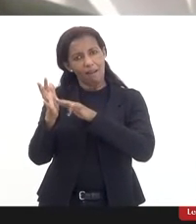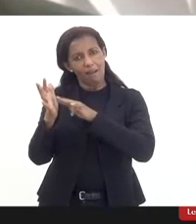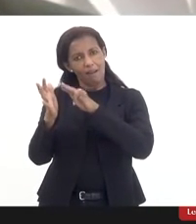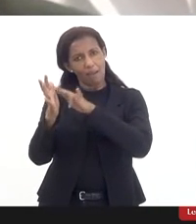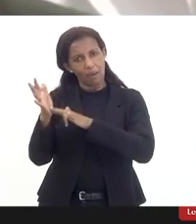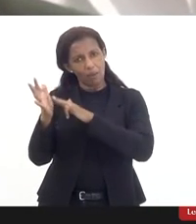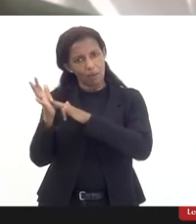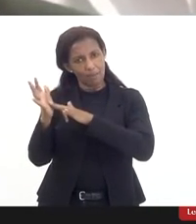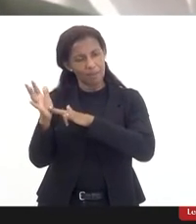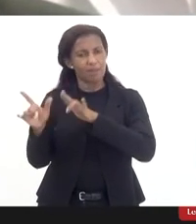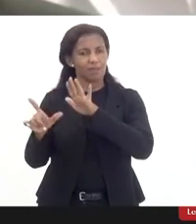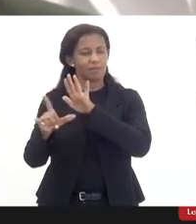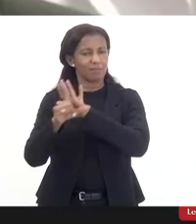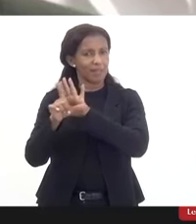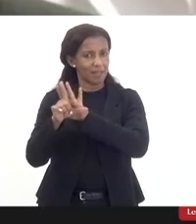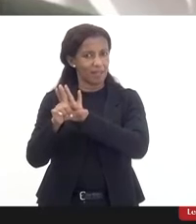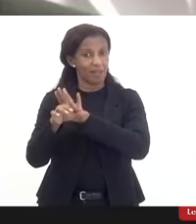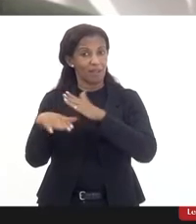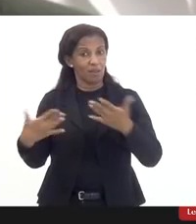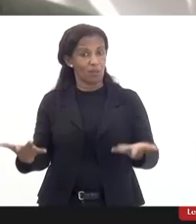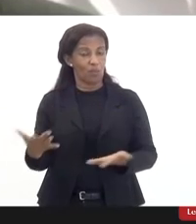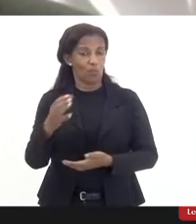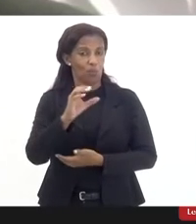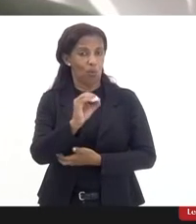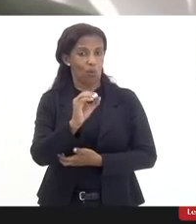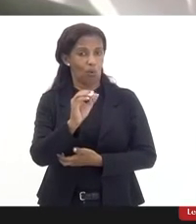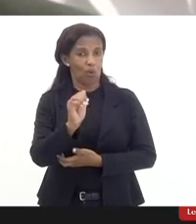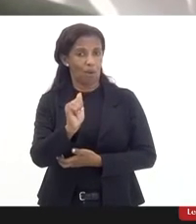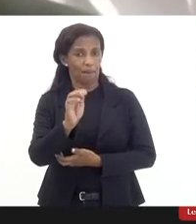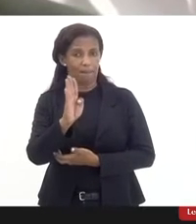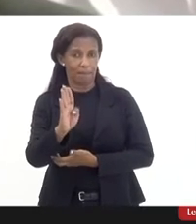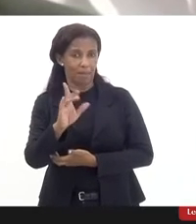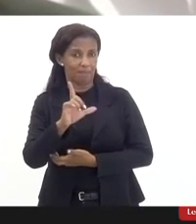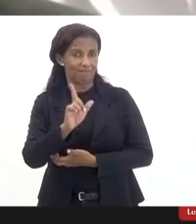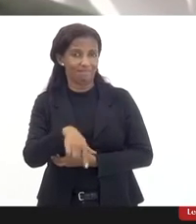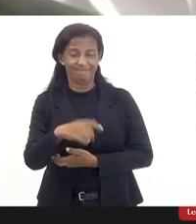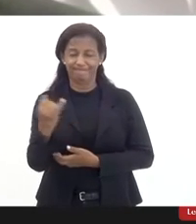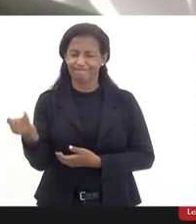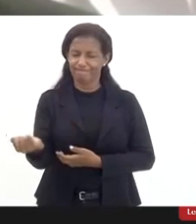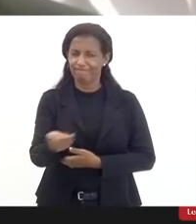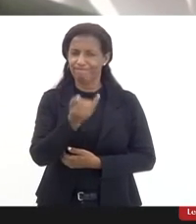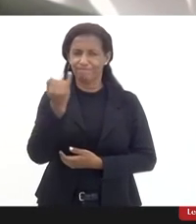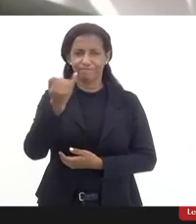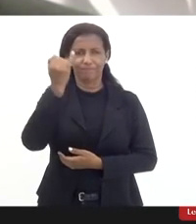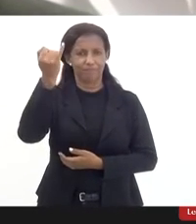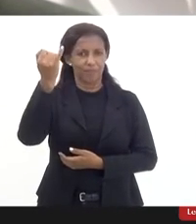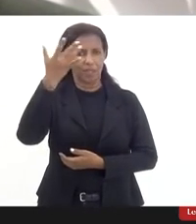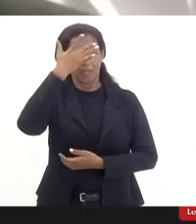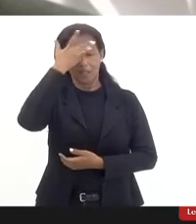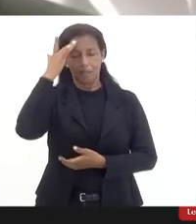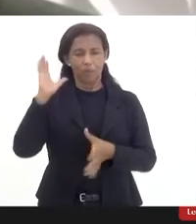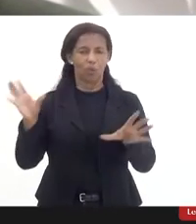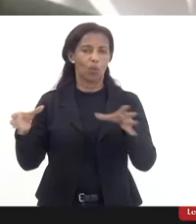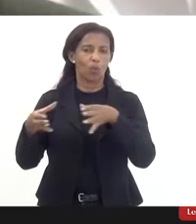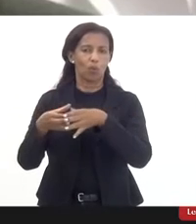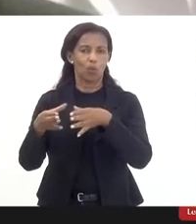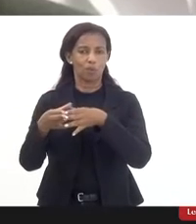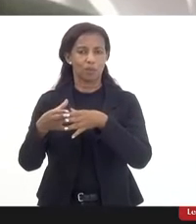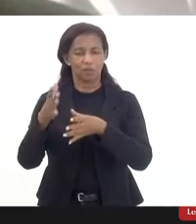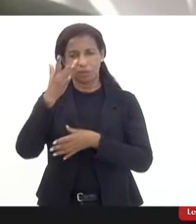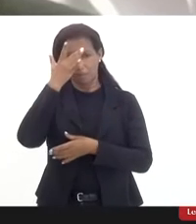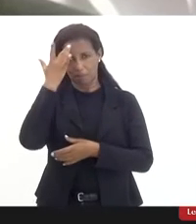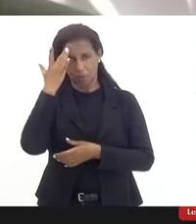lei e aí eu acho que a OAB tem um papel fundamental e a comissão da pessoa portadora de